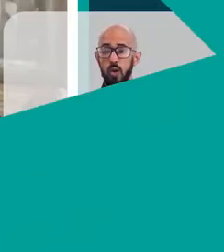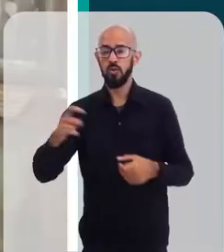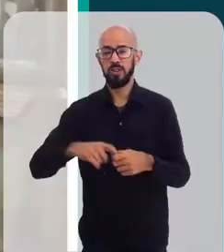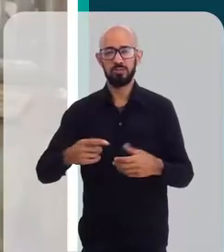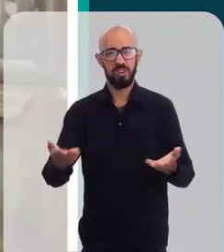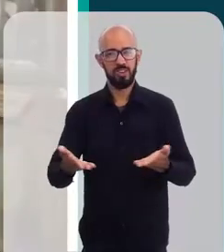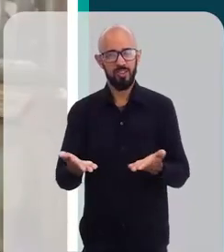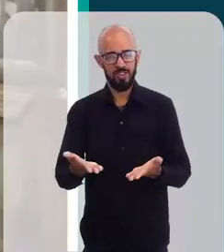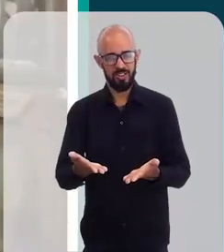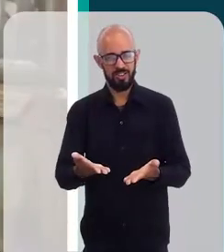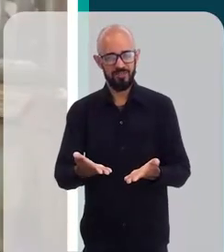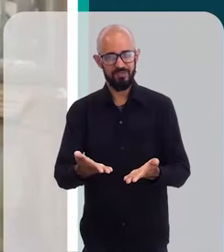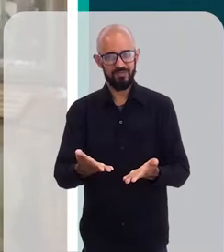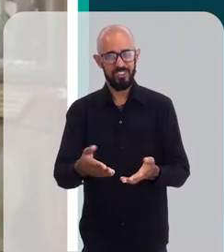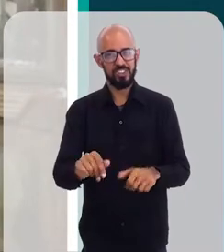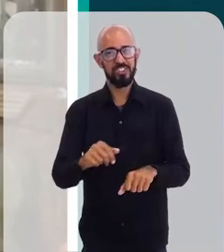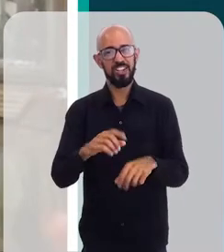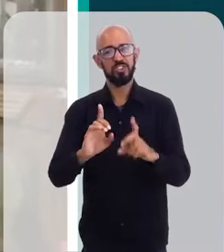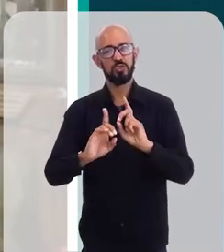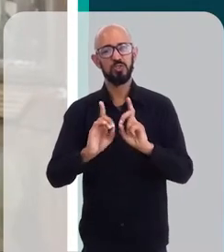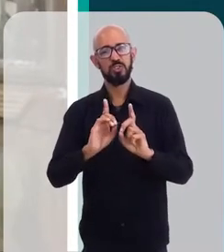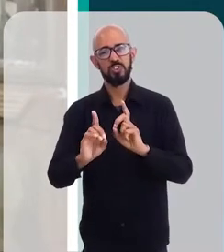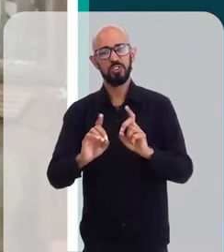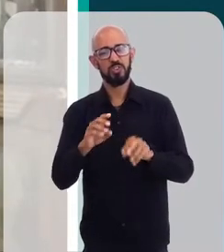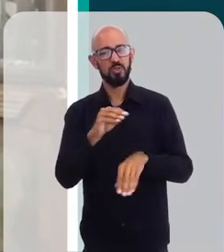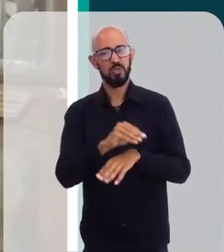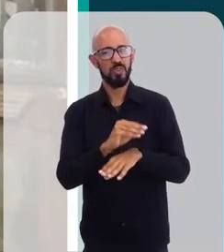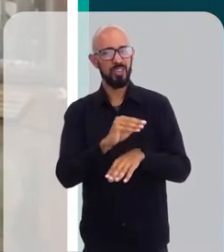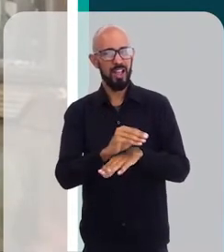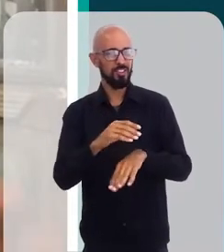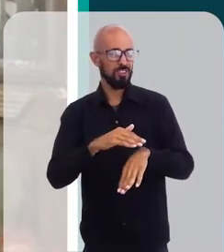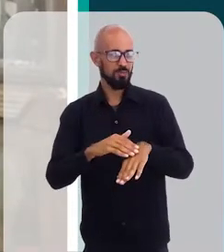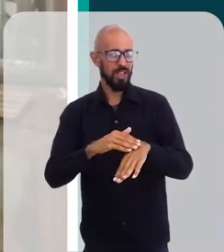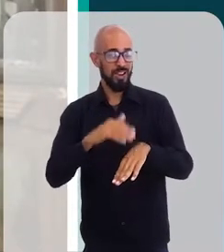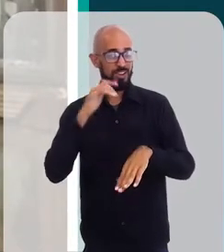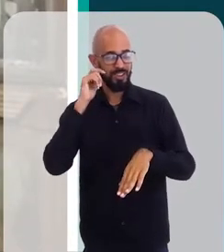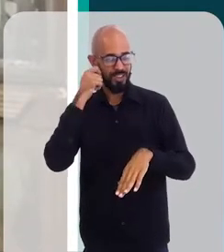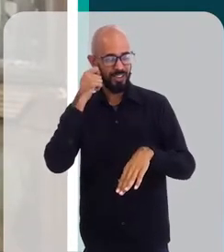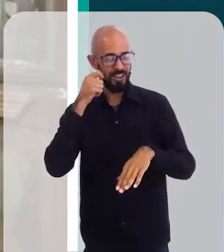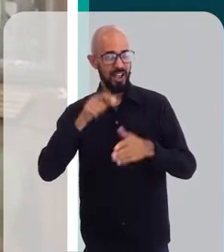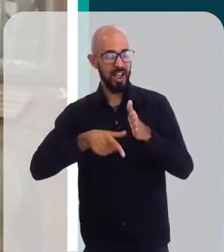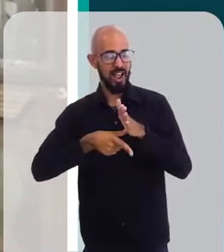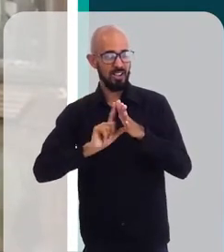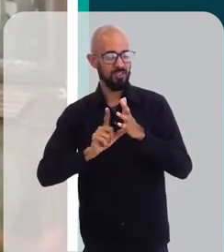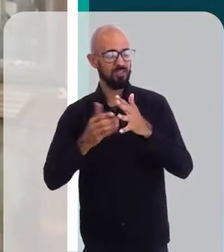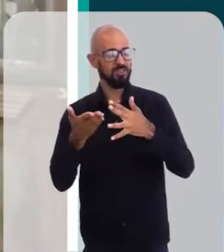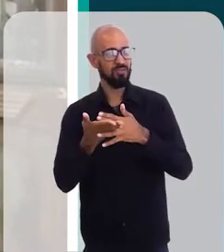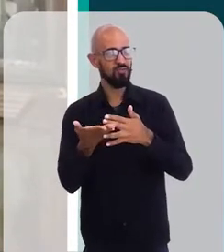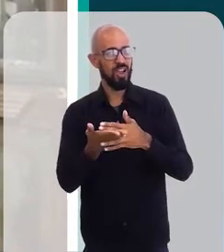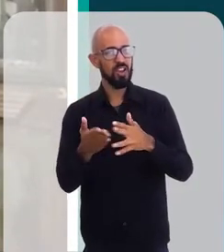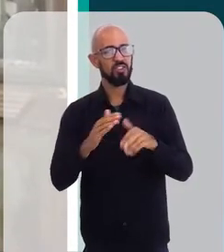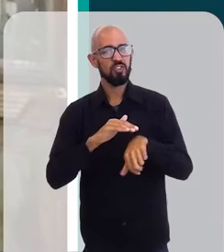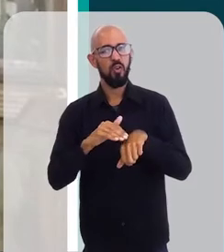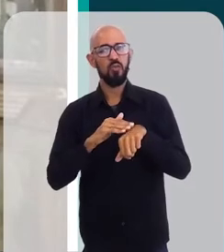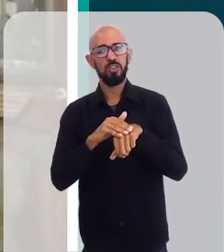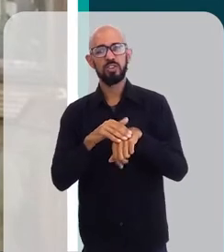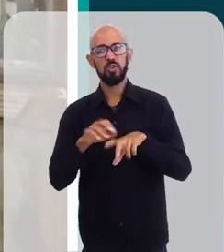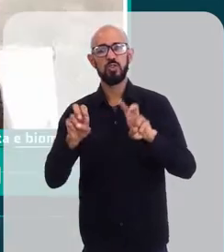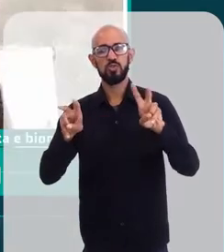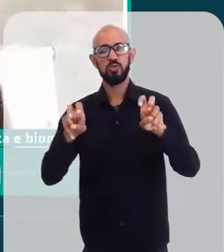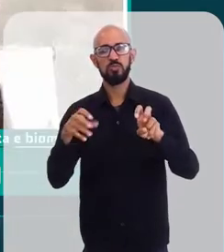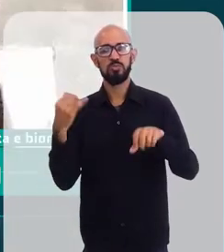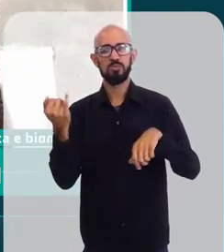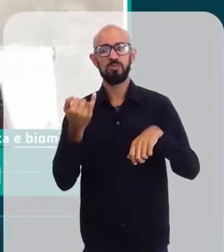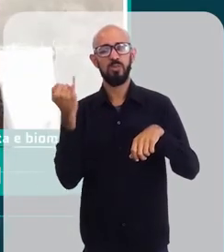Estamos de volta, hoje estamos discutindo os cuidados com a pele negra e no bloco anterior a gente estava conversando sobre